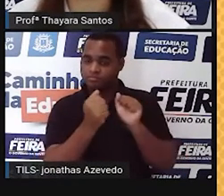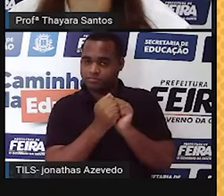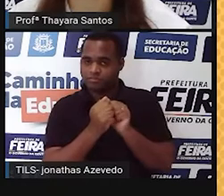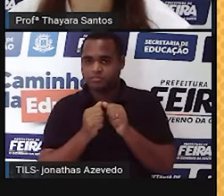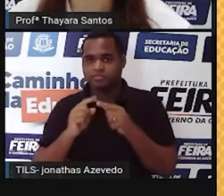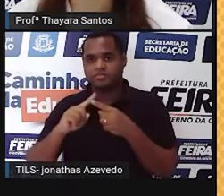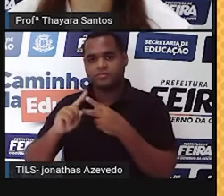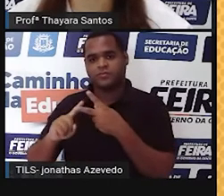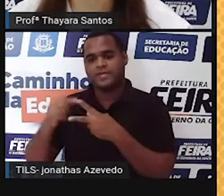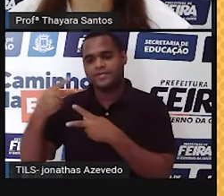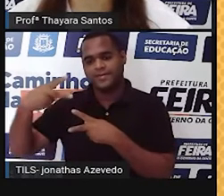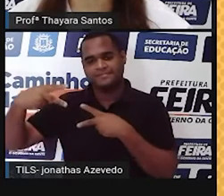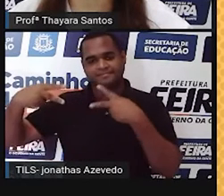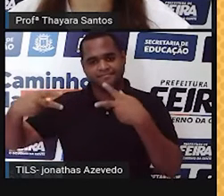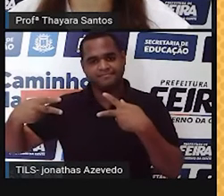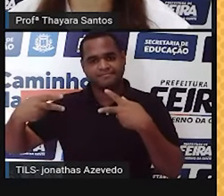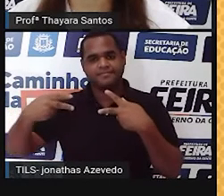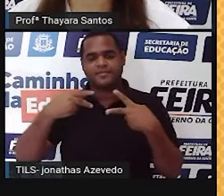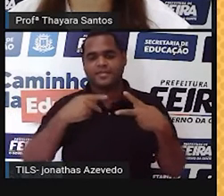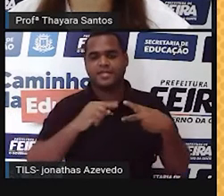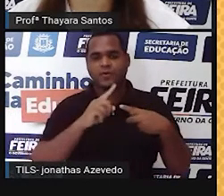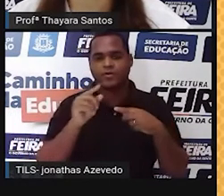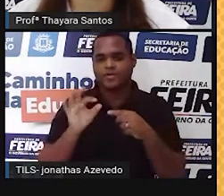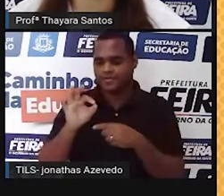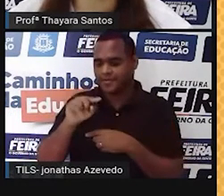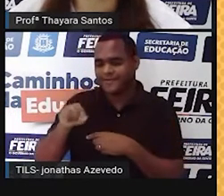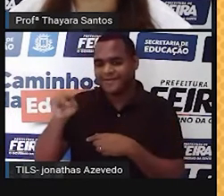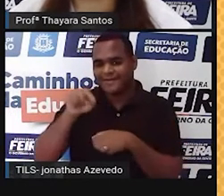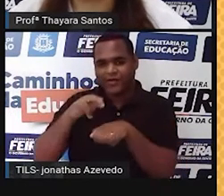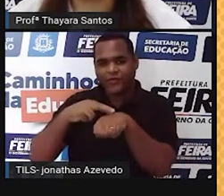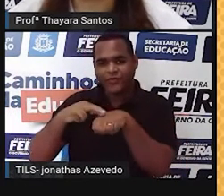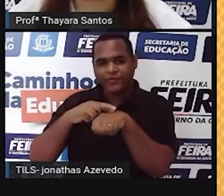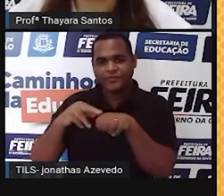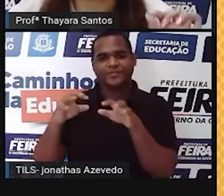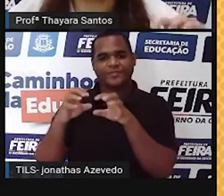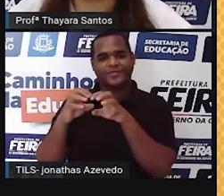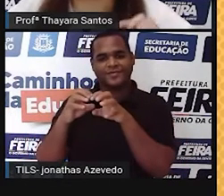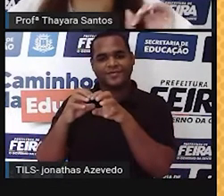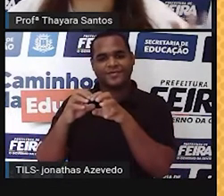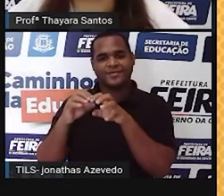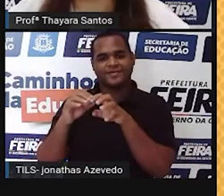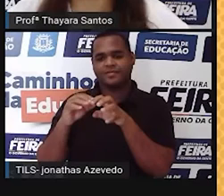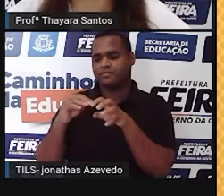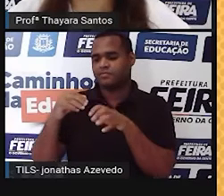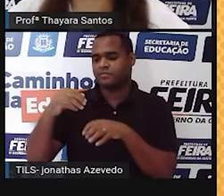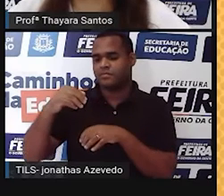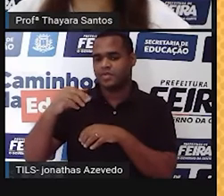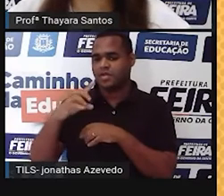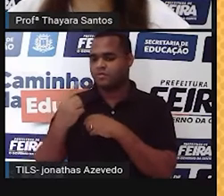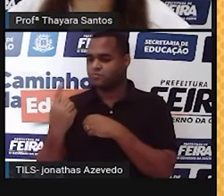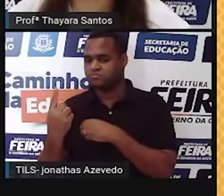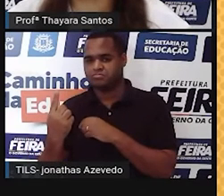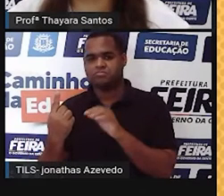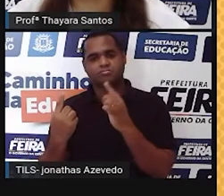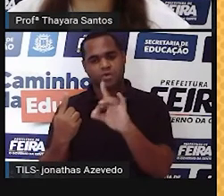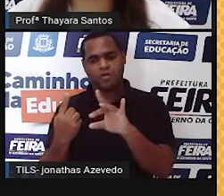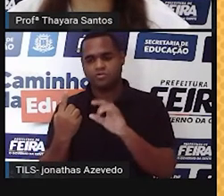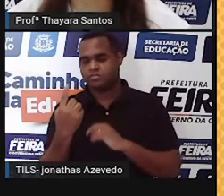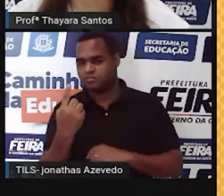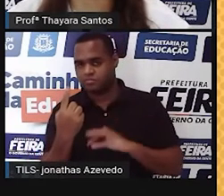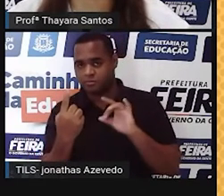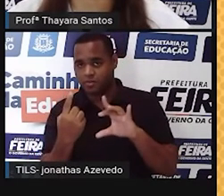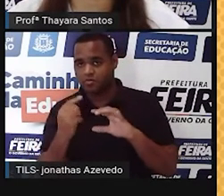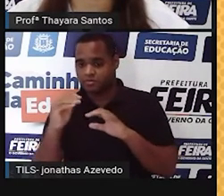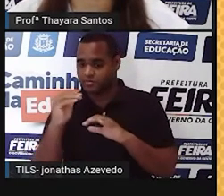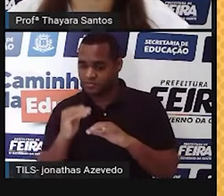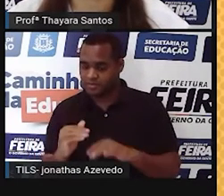desse lado aqui. E a próstata é essa outra estrutura. A próstata não está em par. Ela é uma estrutura única, está logo